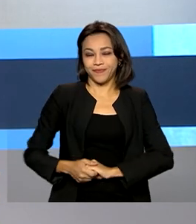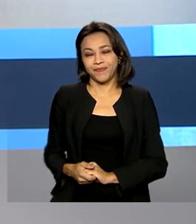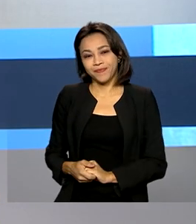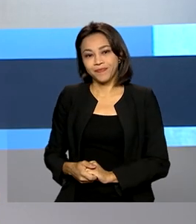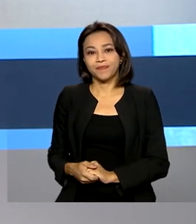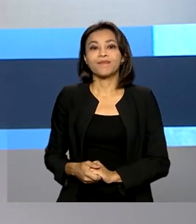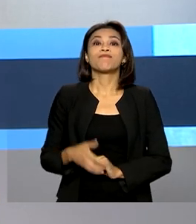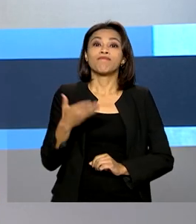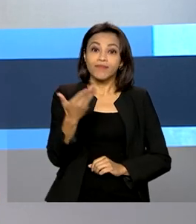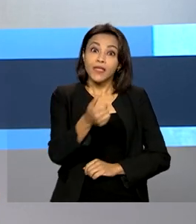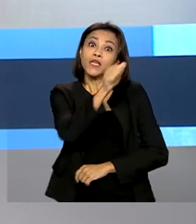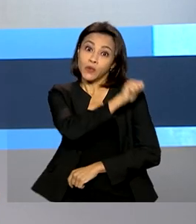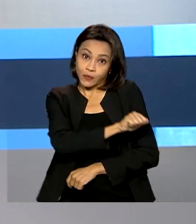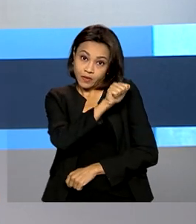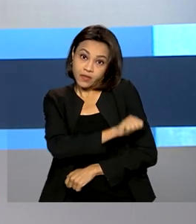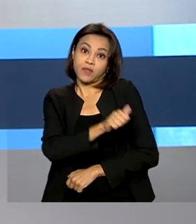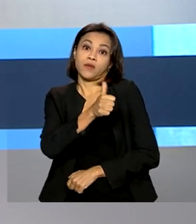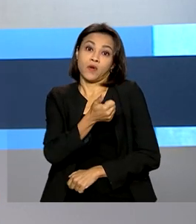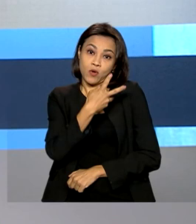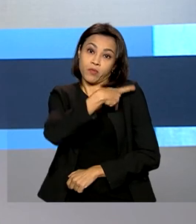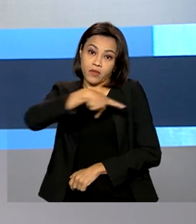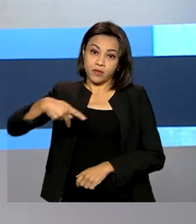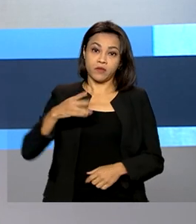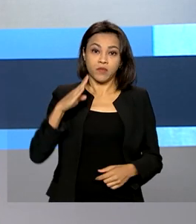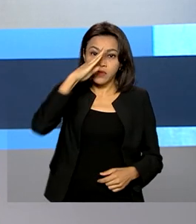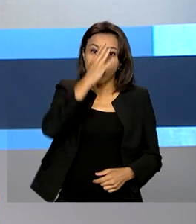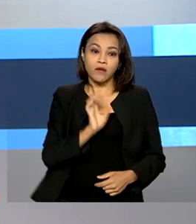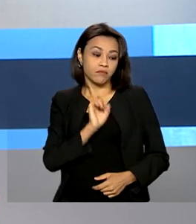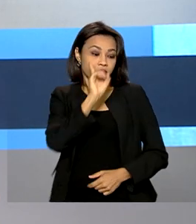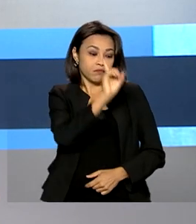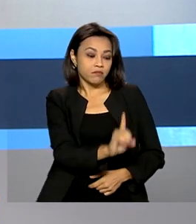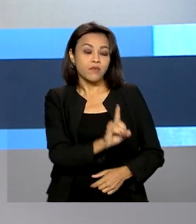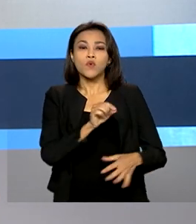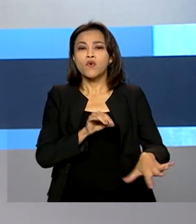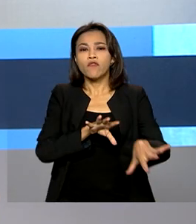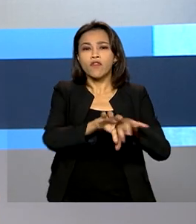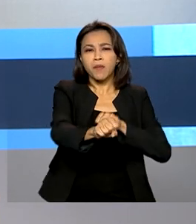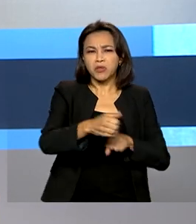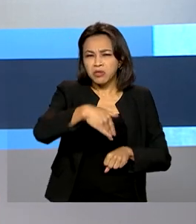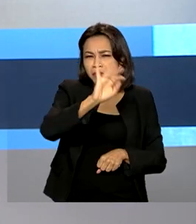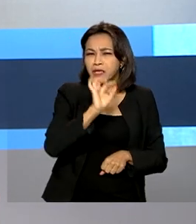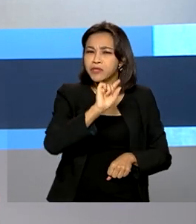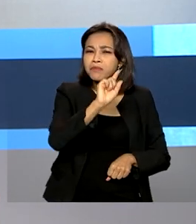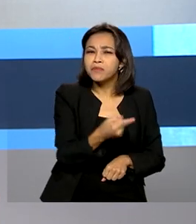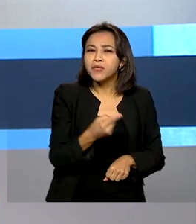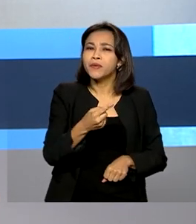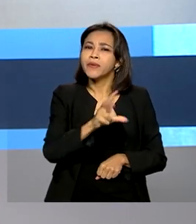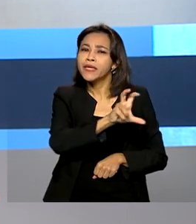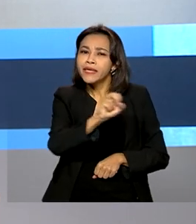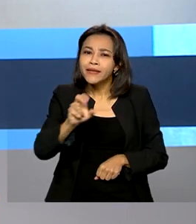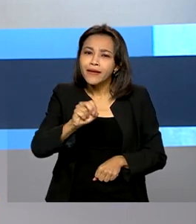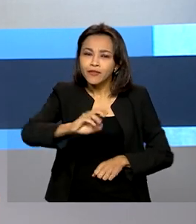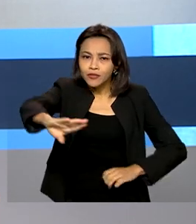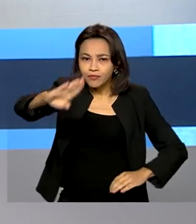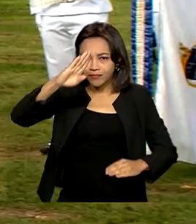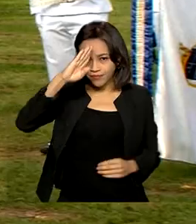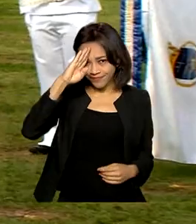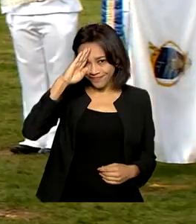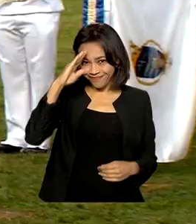E ainda no Rio de Janeiro, o presidente Jair Bolsonaro participou da formatura de mais de 1.500 sargentos da Marinha.